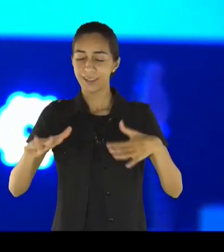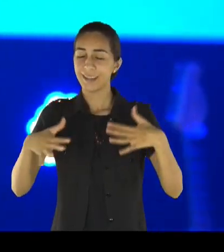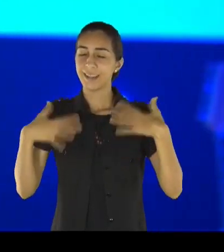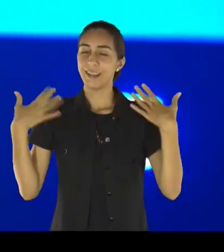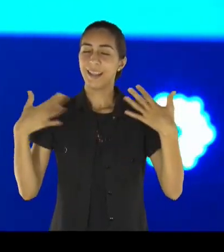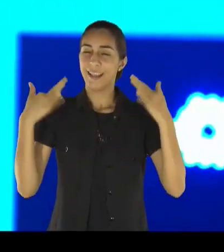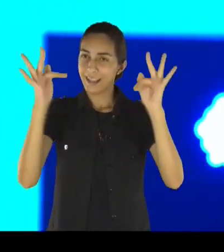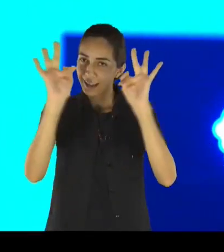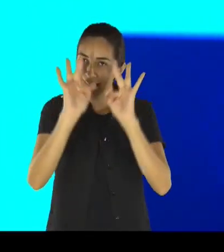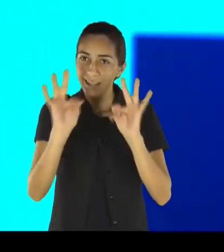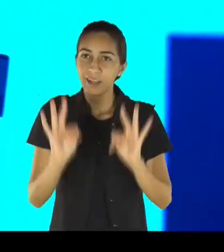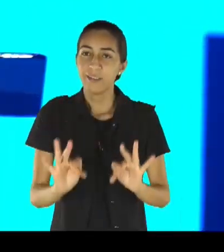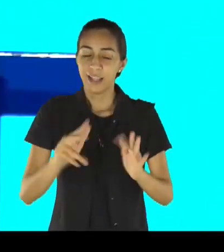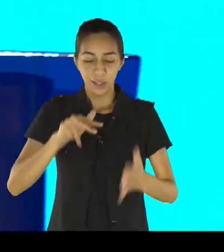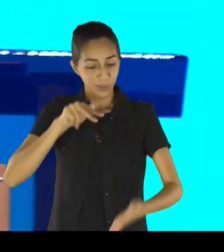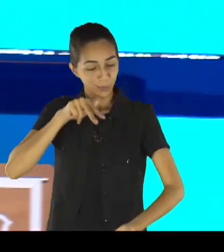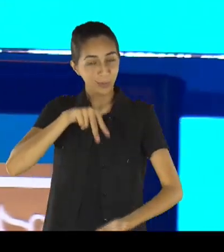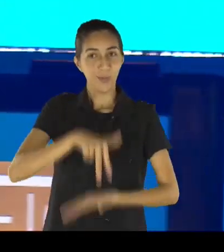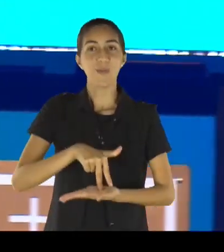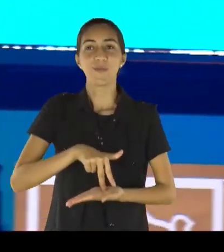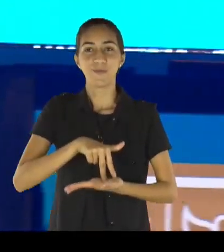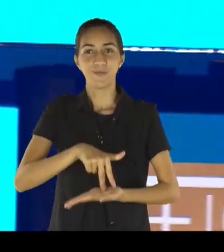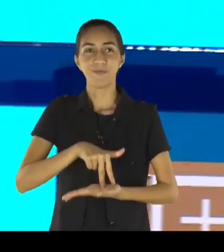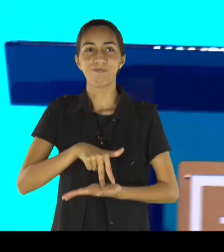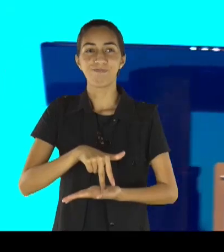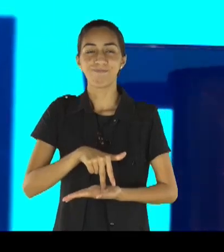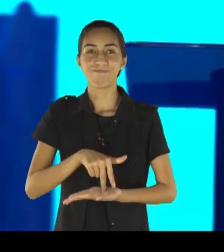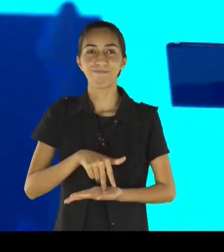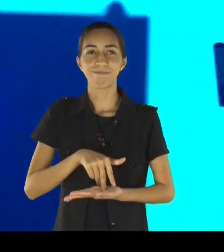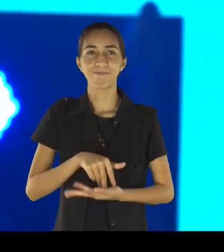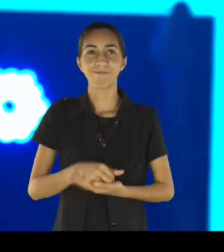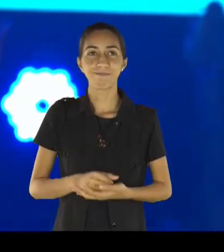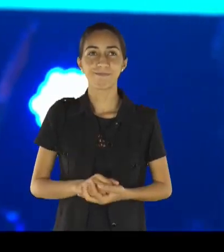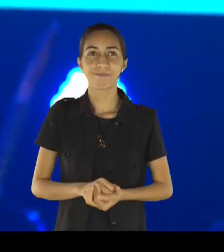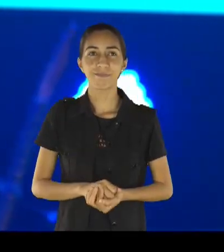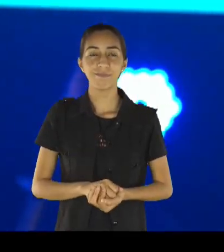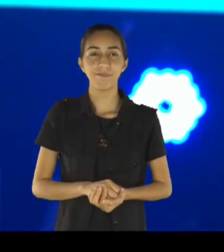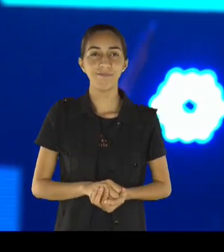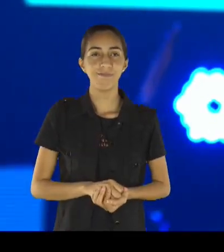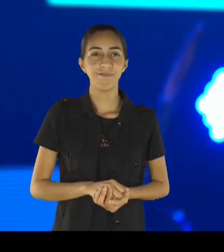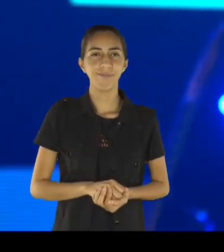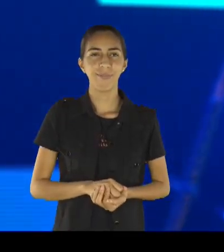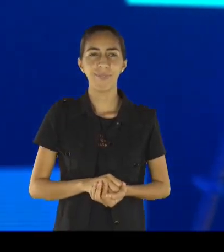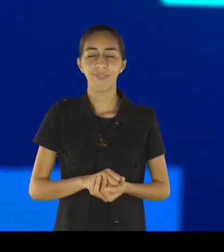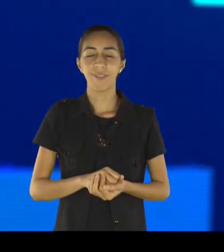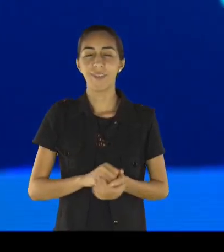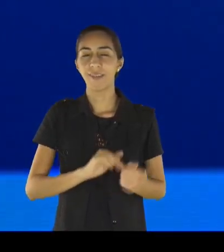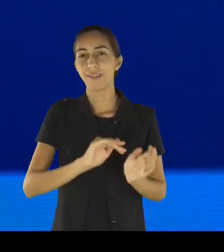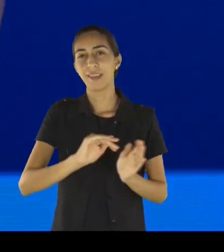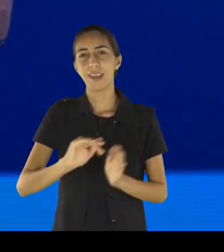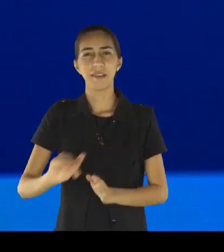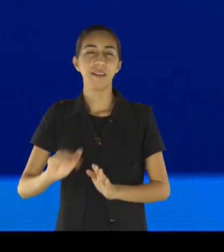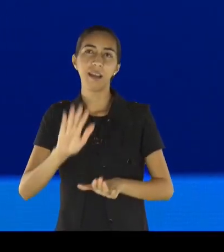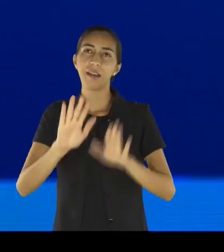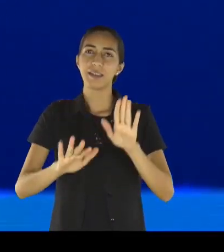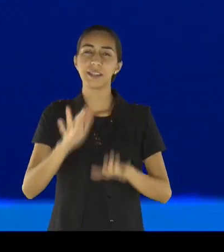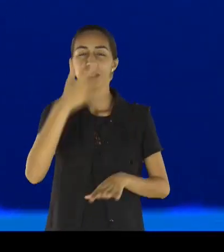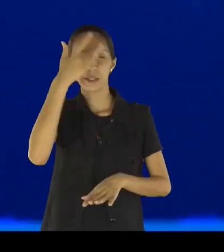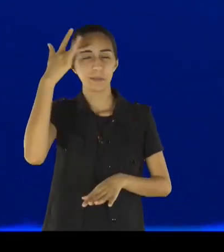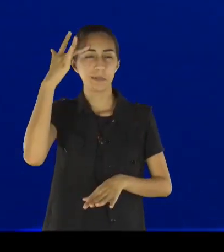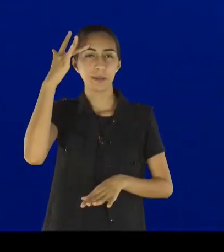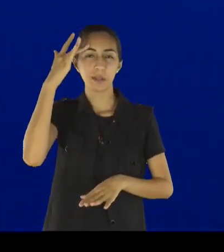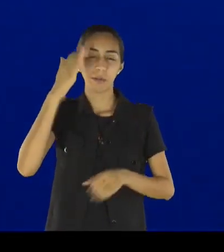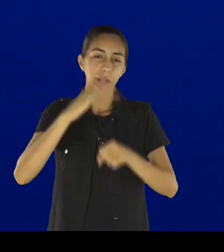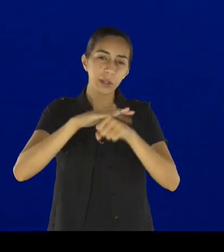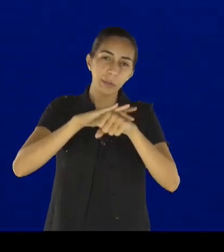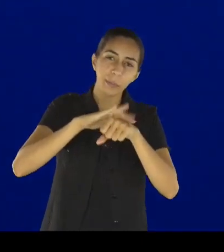pastor, mas eu estou doente, eu tenho doenças, eu estou com, prestações para pagar, não tenho dinheiro, o